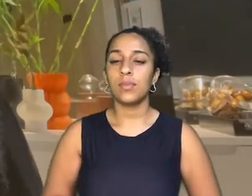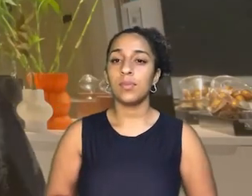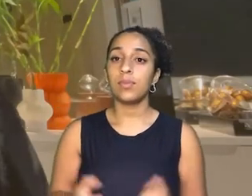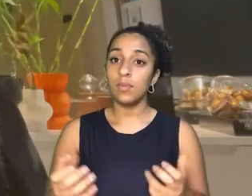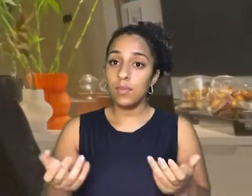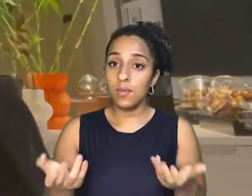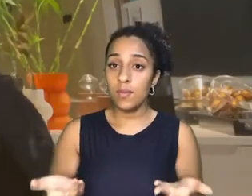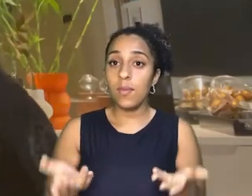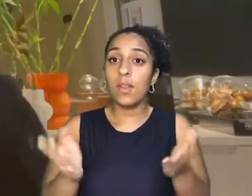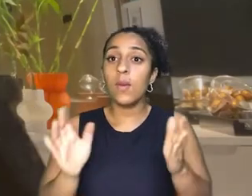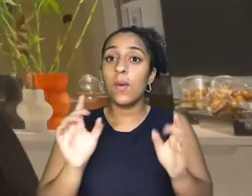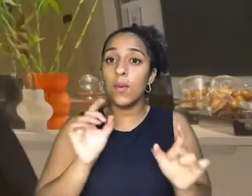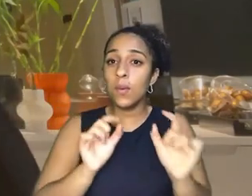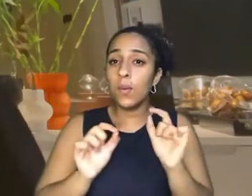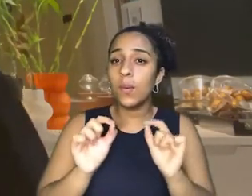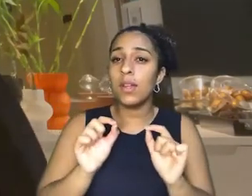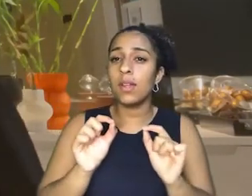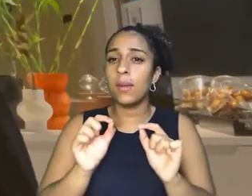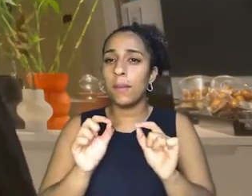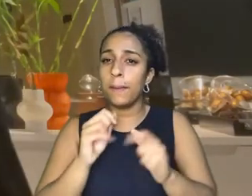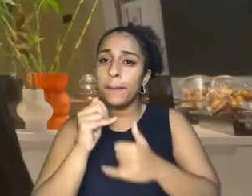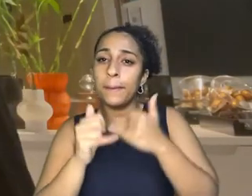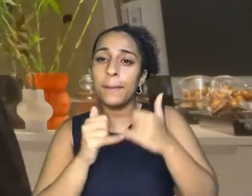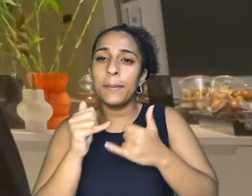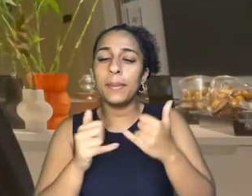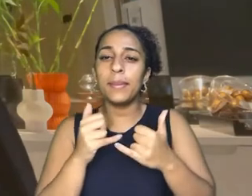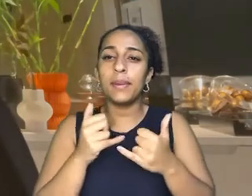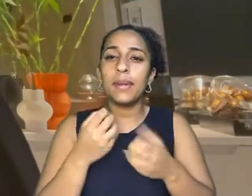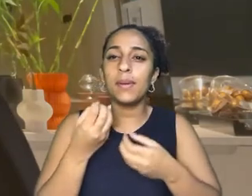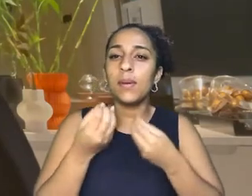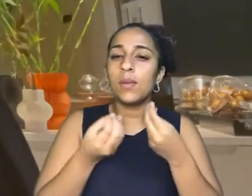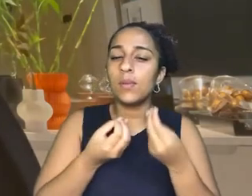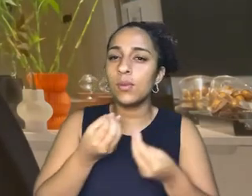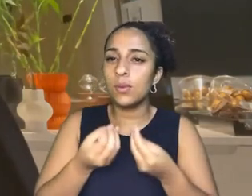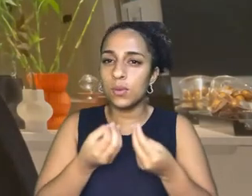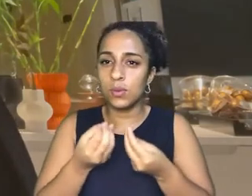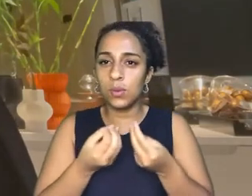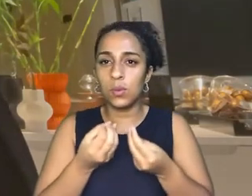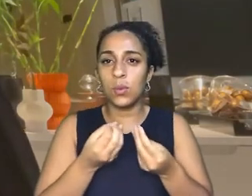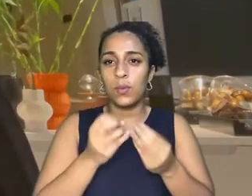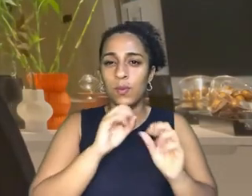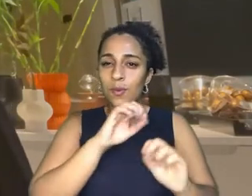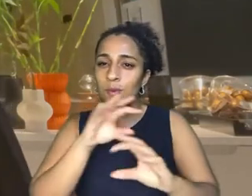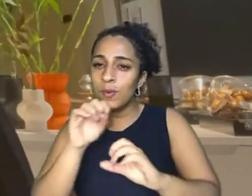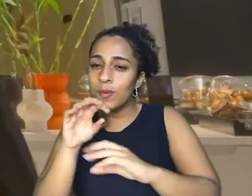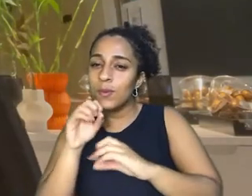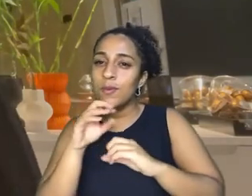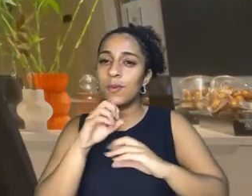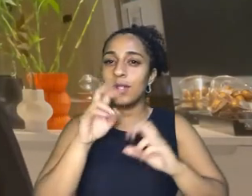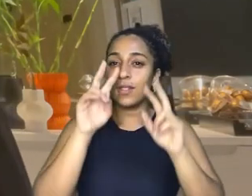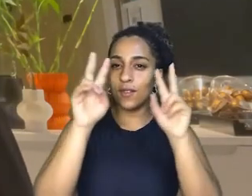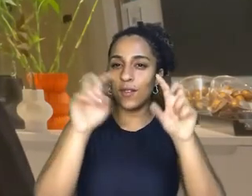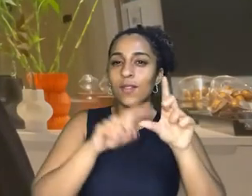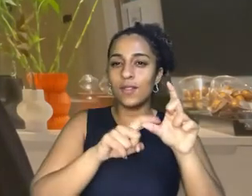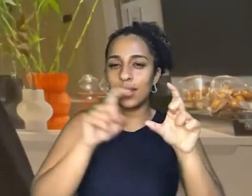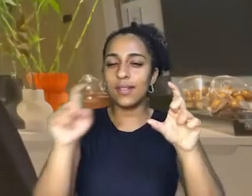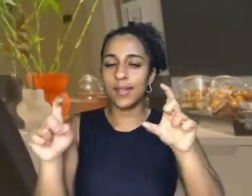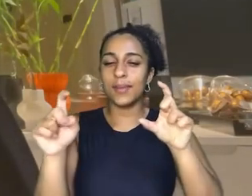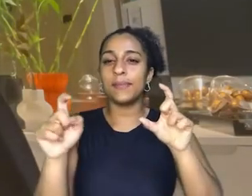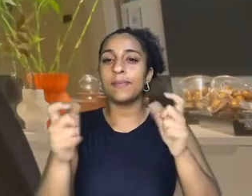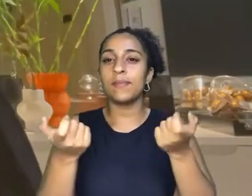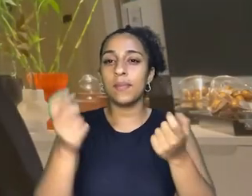o que a gente pode brincar? Com o que mais a gente pode brincar, quando a gente estiver trabalhando sobre a temática da nossa